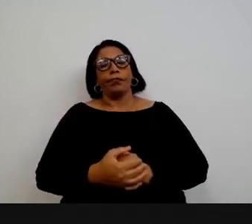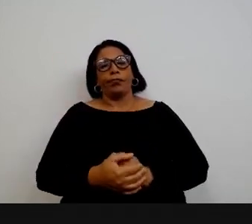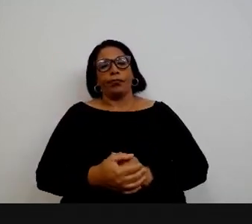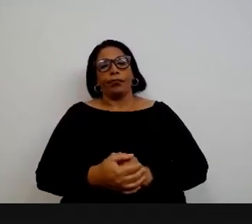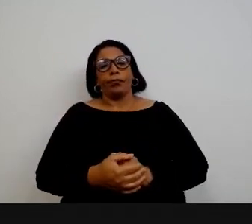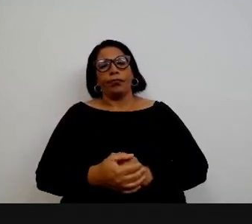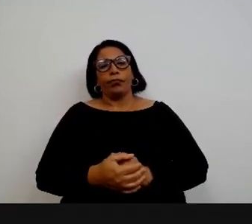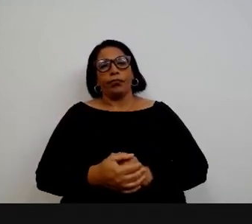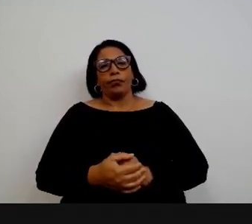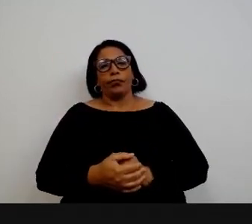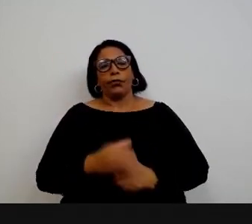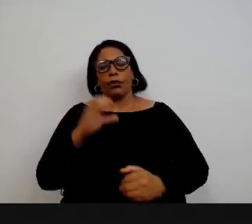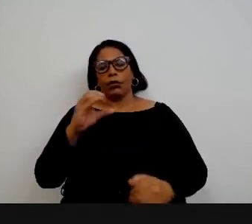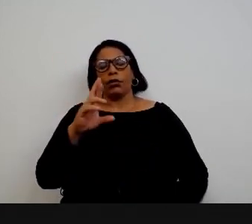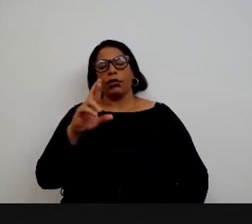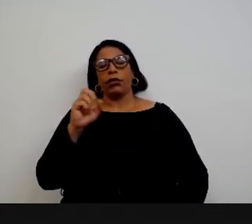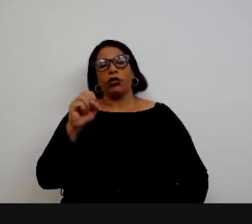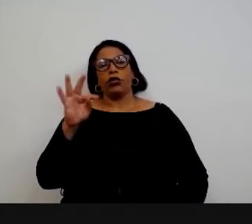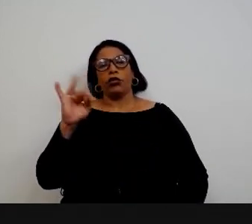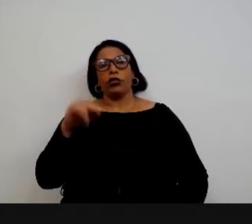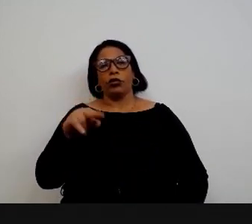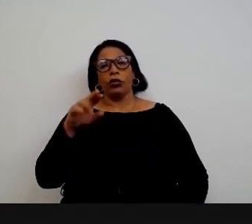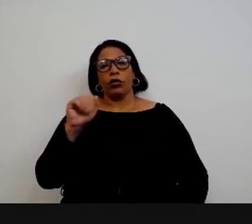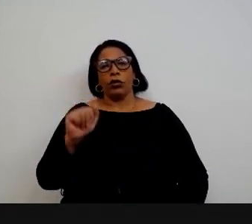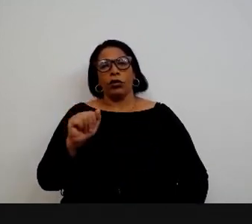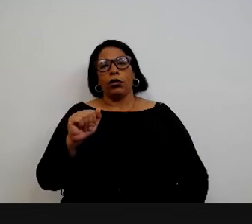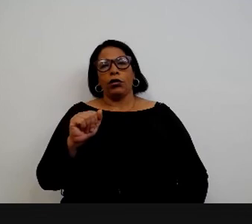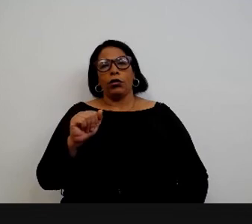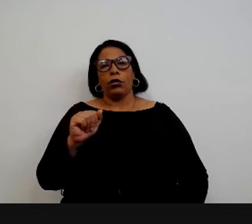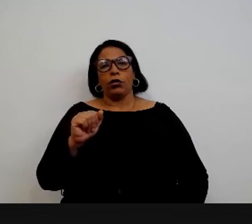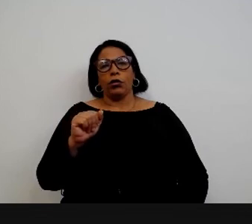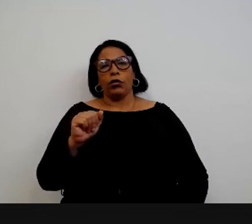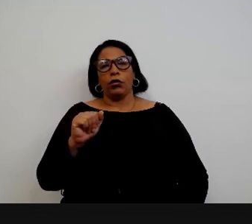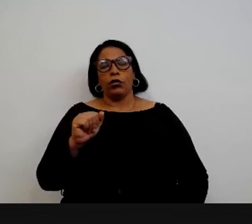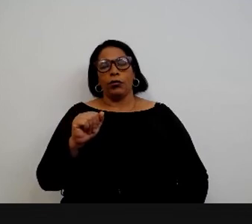da Ana Cristina está aqui presente então já vou passar para ela